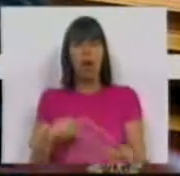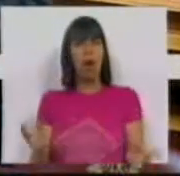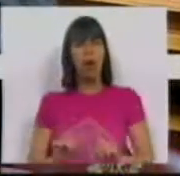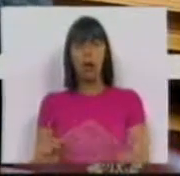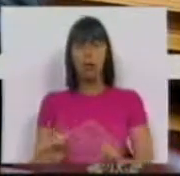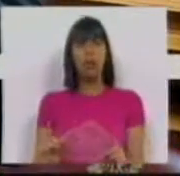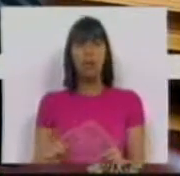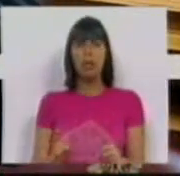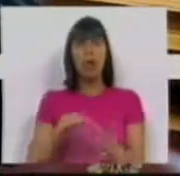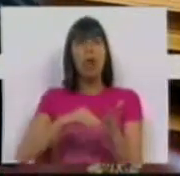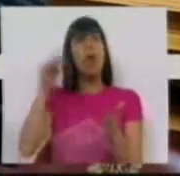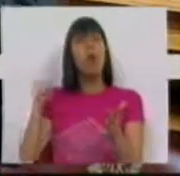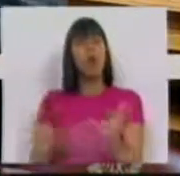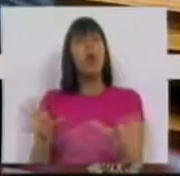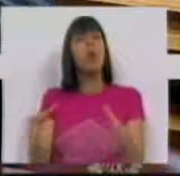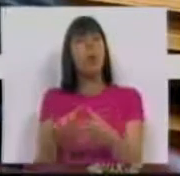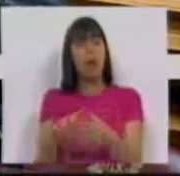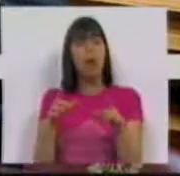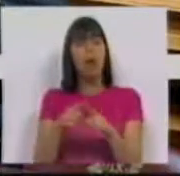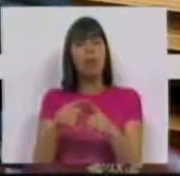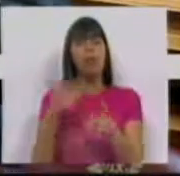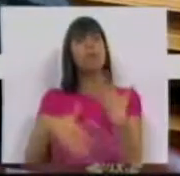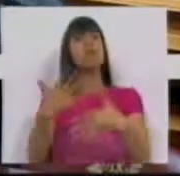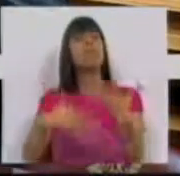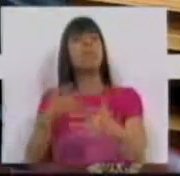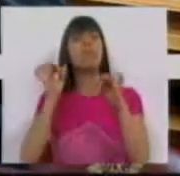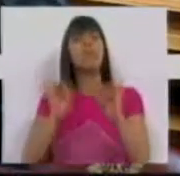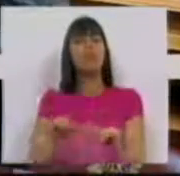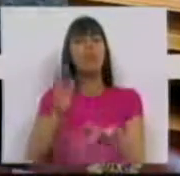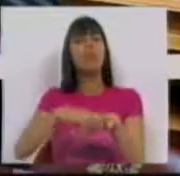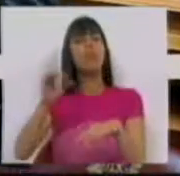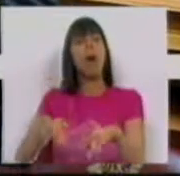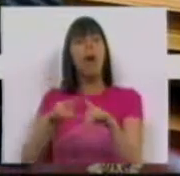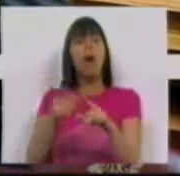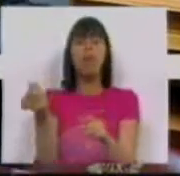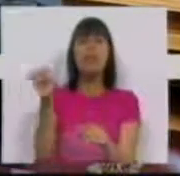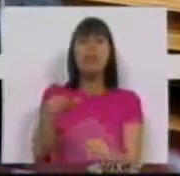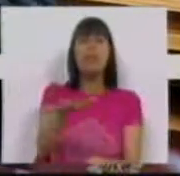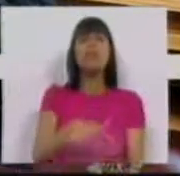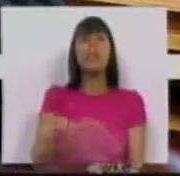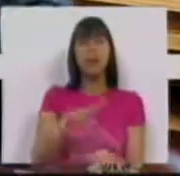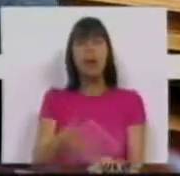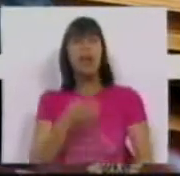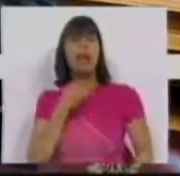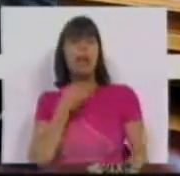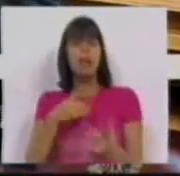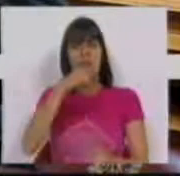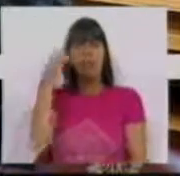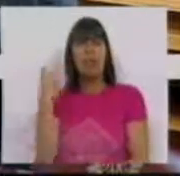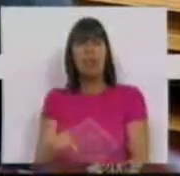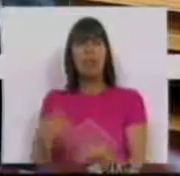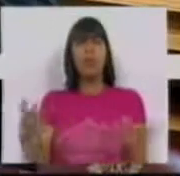acreditamos que a contratação coletiva seja dinamizada precisamente em circunstâncias de crise, de